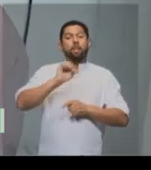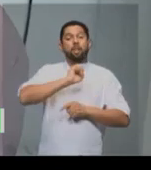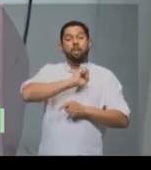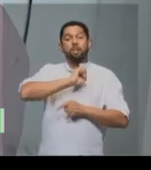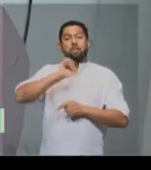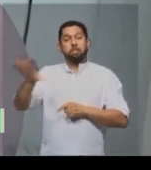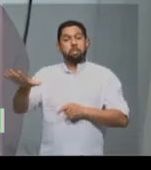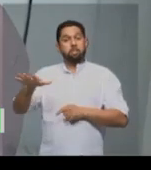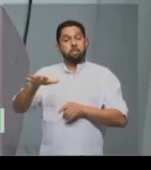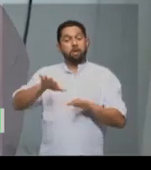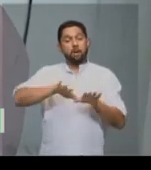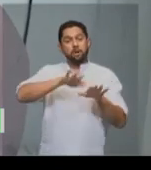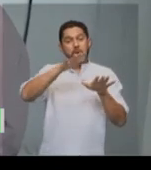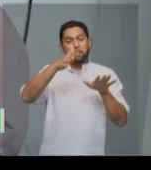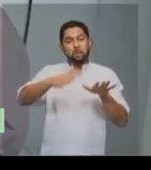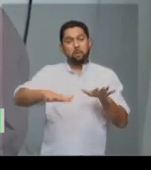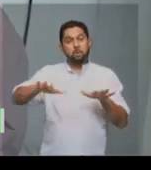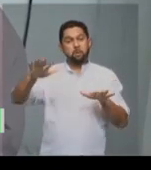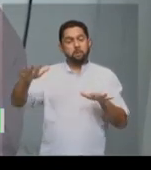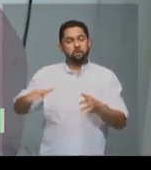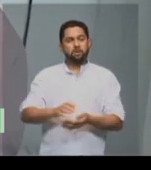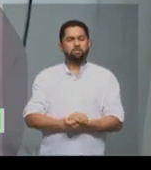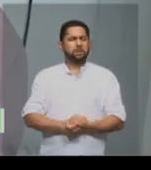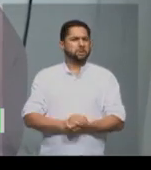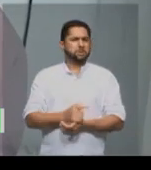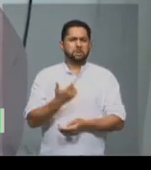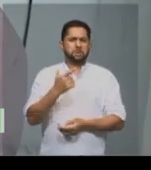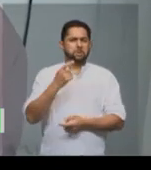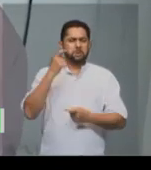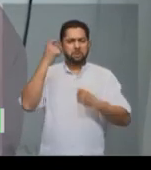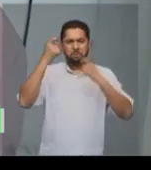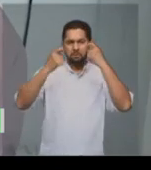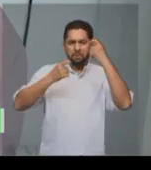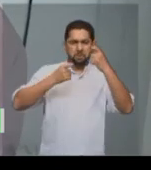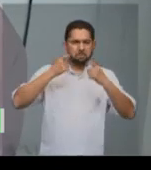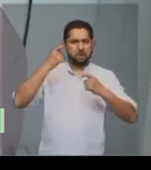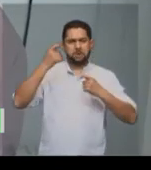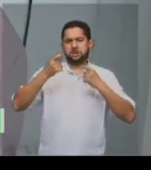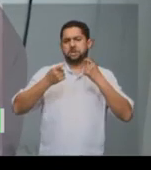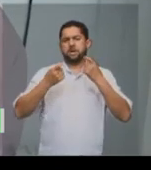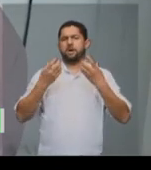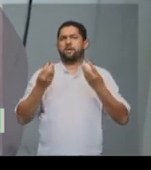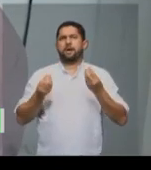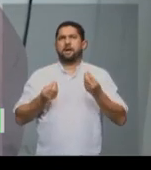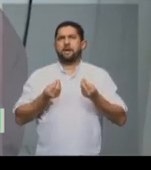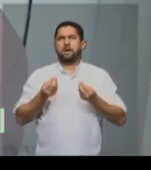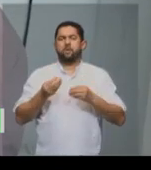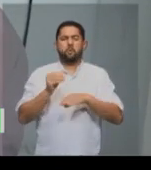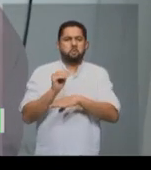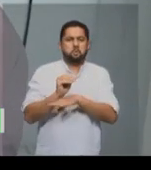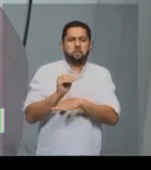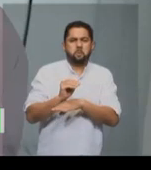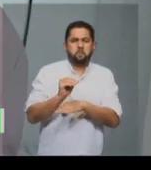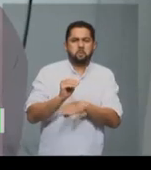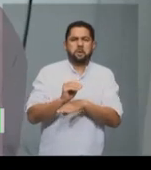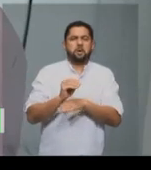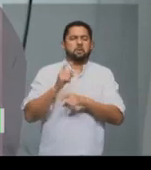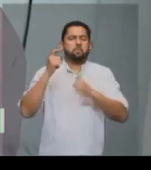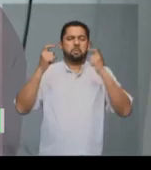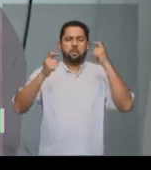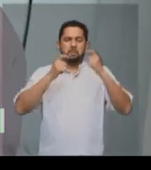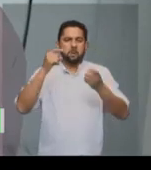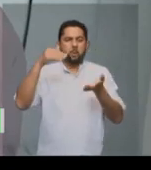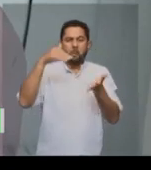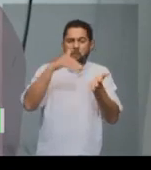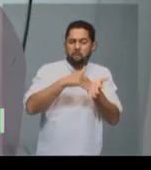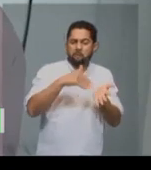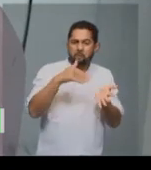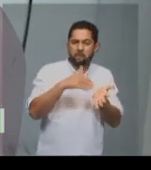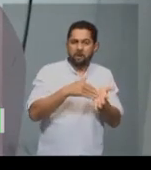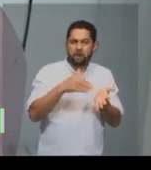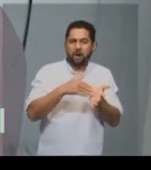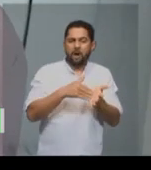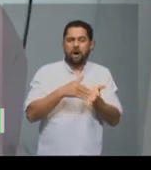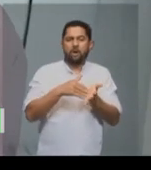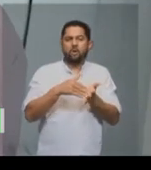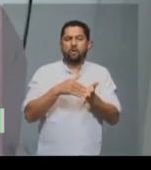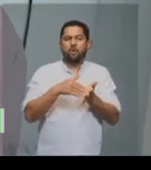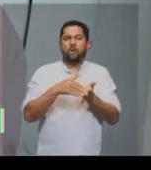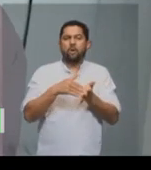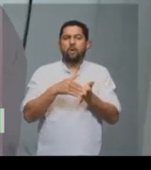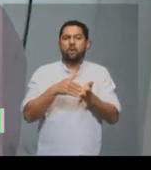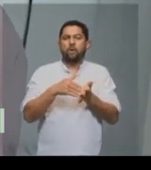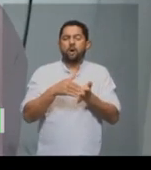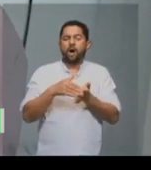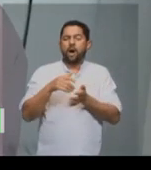ao mar. Não existia ali uma preocupação com um destino final para o corpo daquelas pessoas,